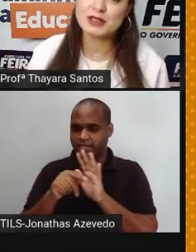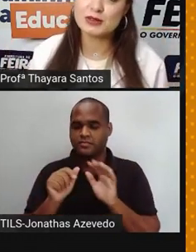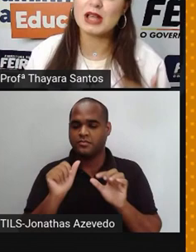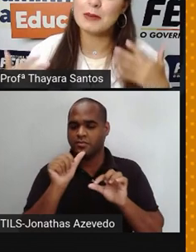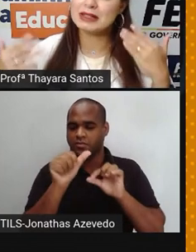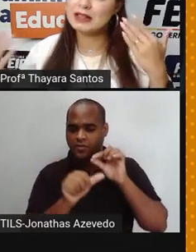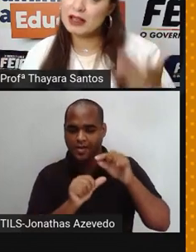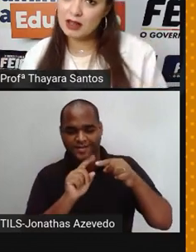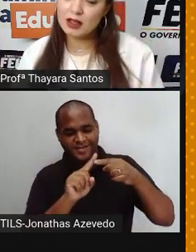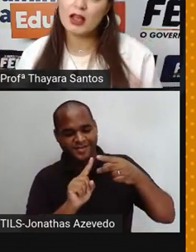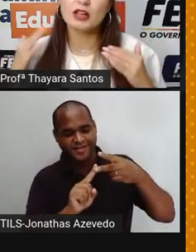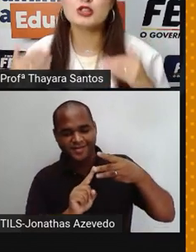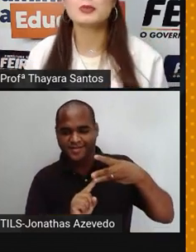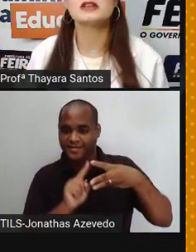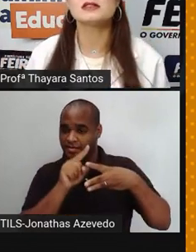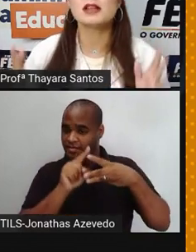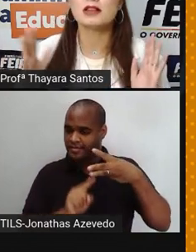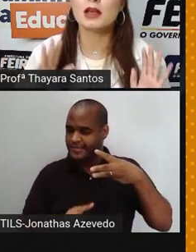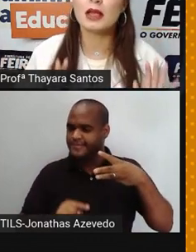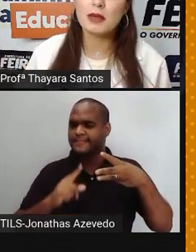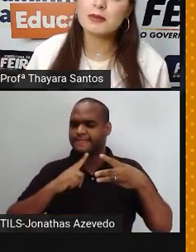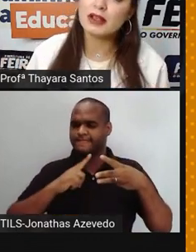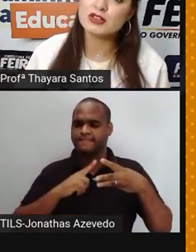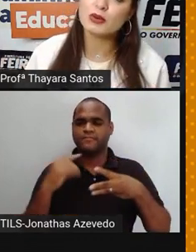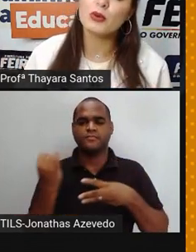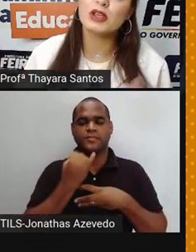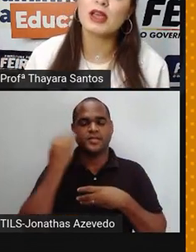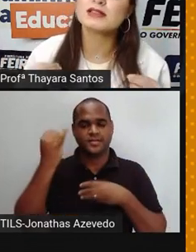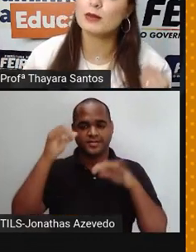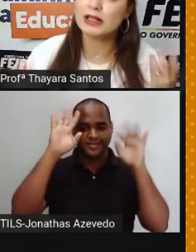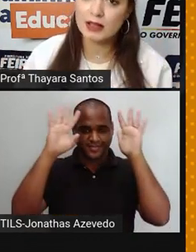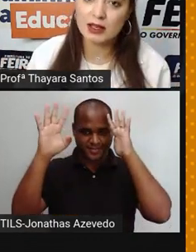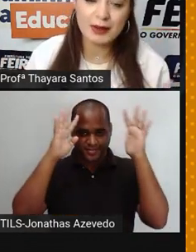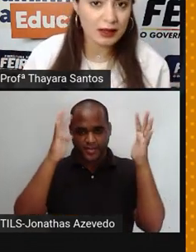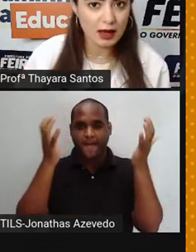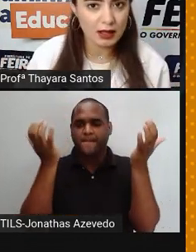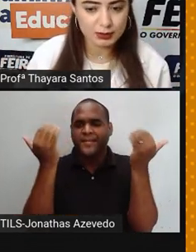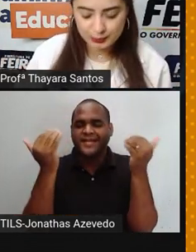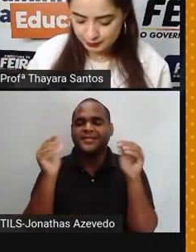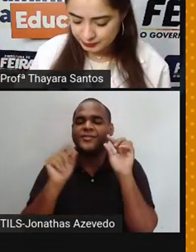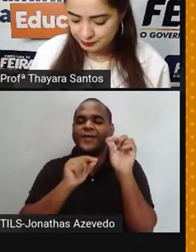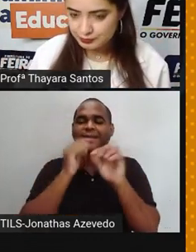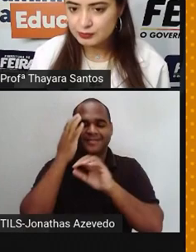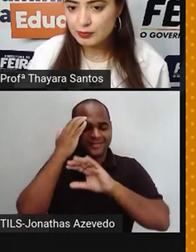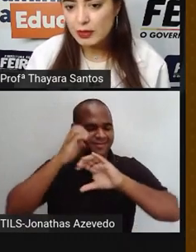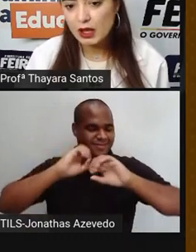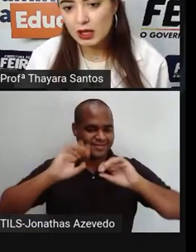estados físicos da matéria, a gente precisa ter em mente o que é essa matéria, bem claro.